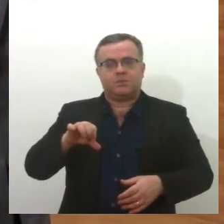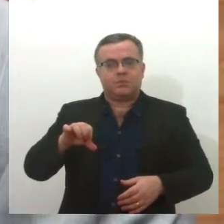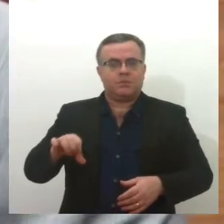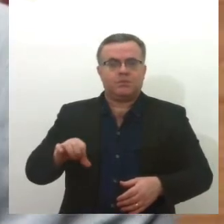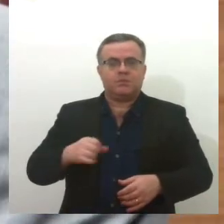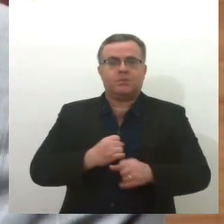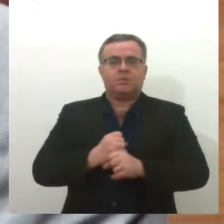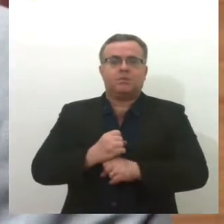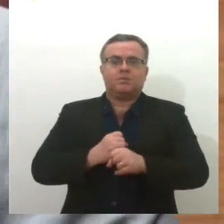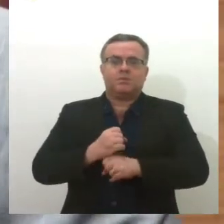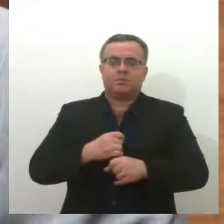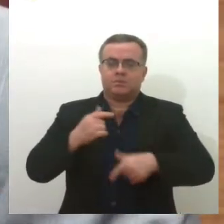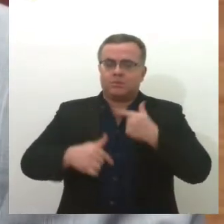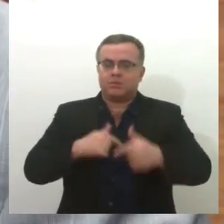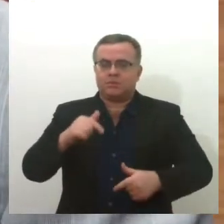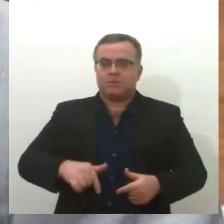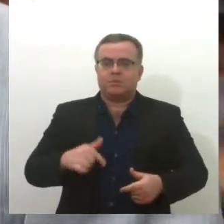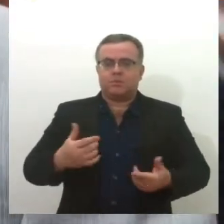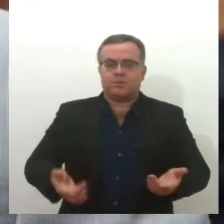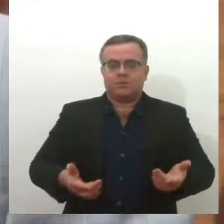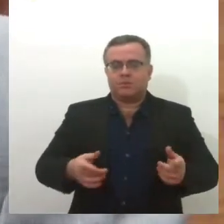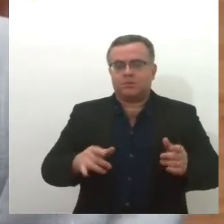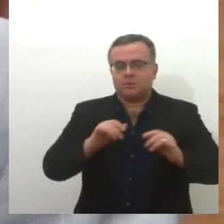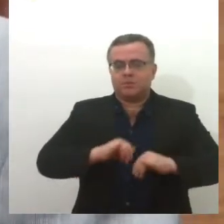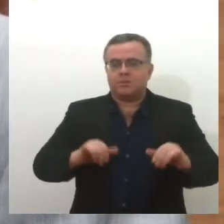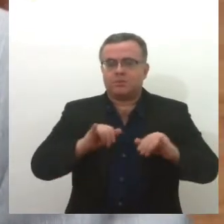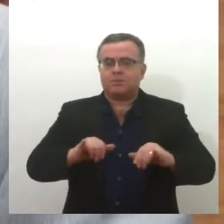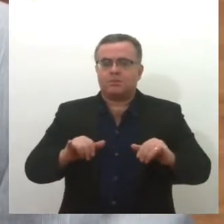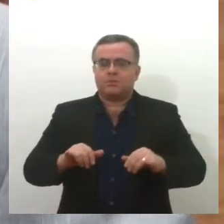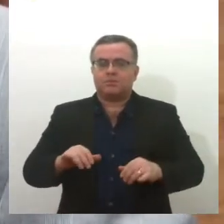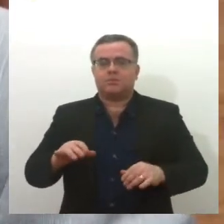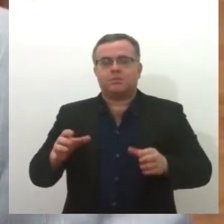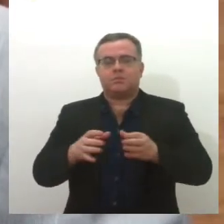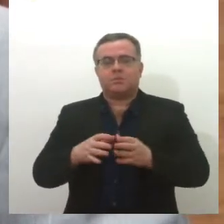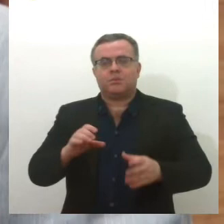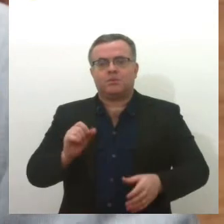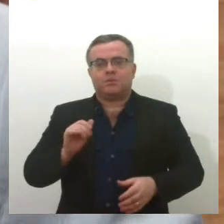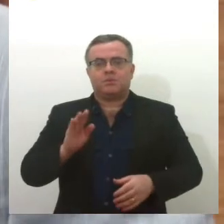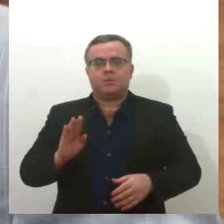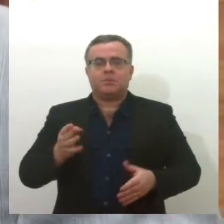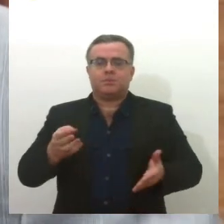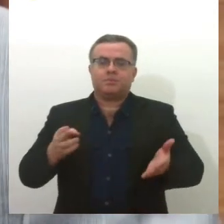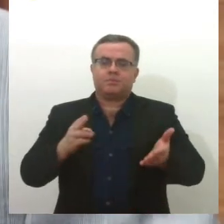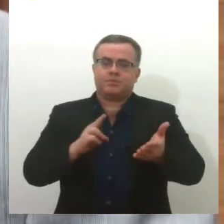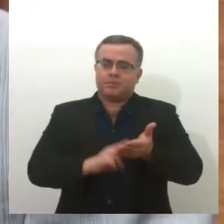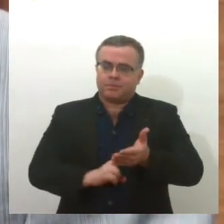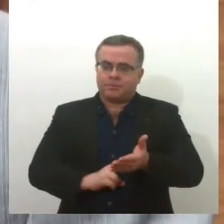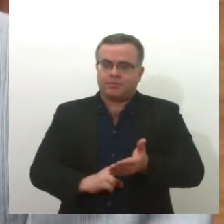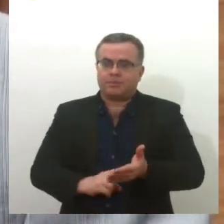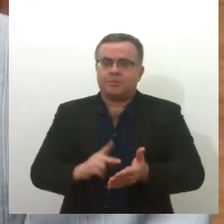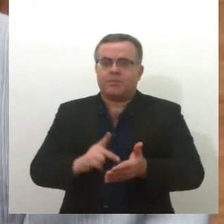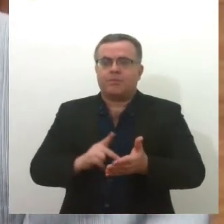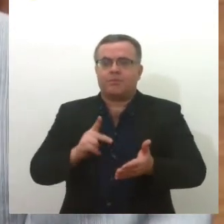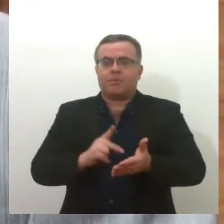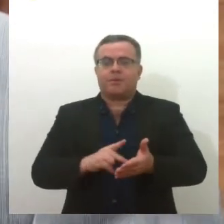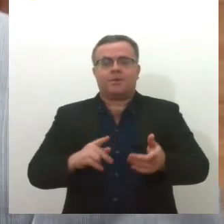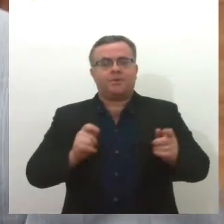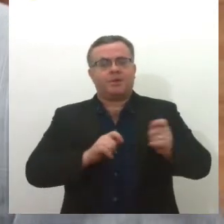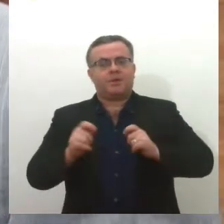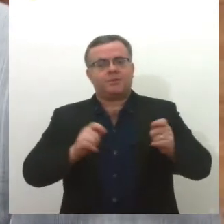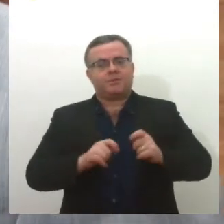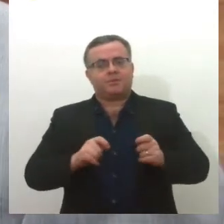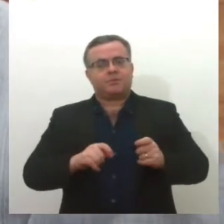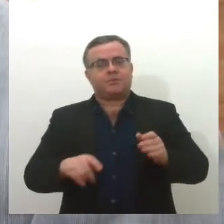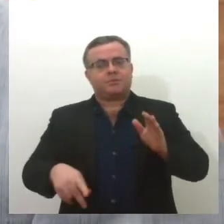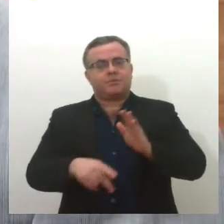Brasil. O deputado também anunciou que a OAB de Sergipe reconheceu a ilegalidade do reajuste da tabela